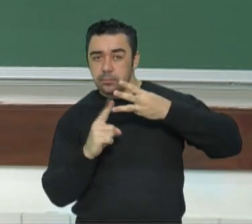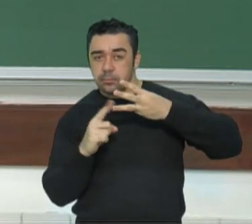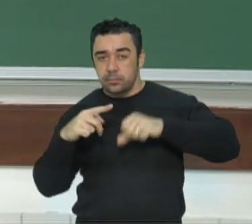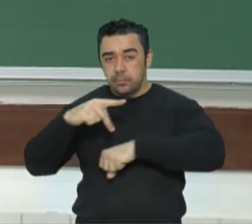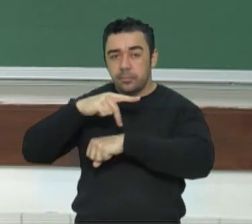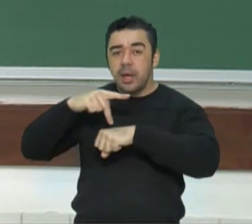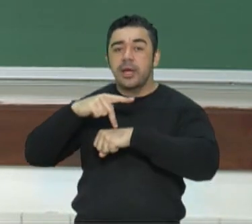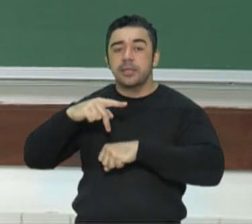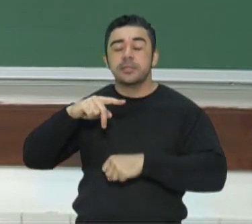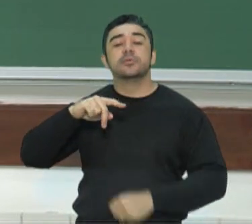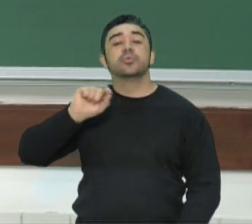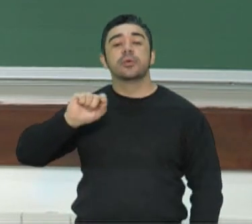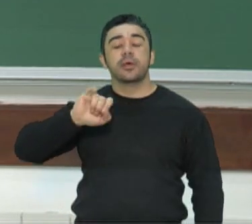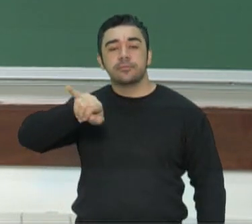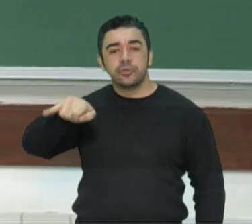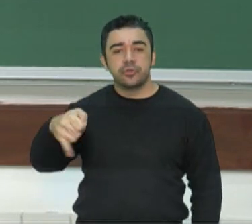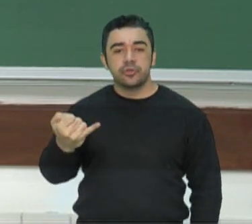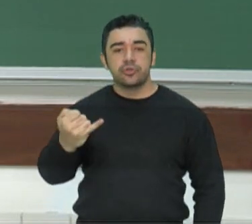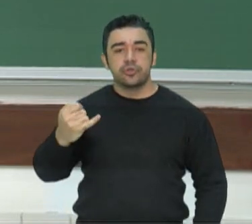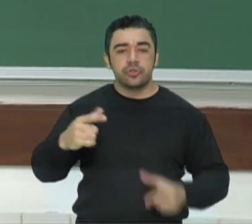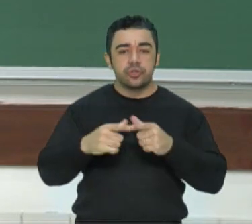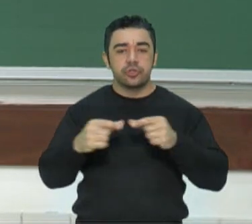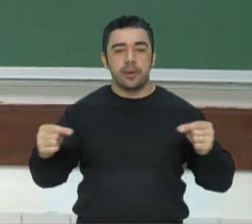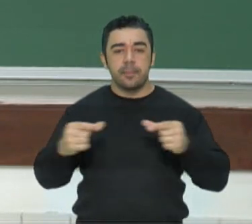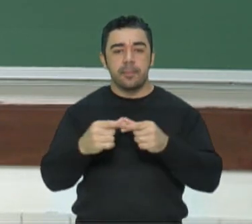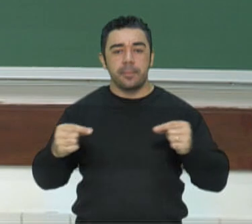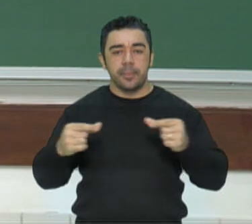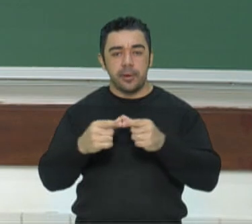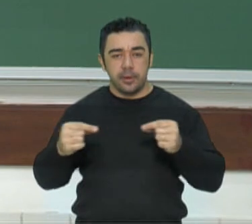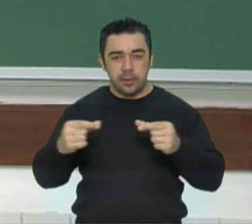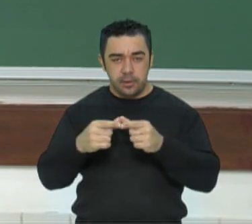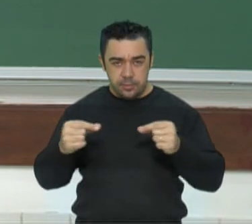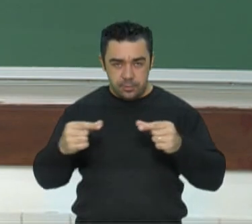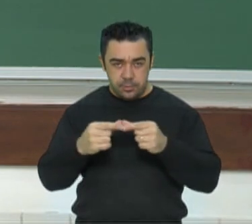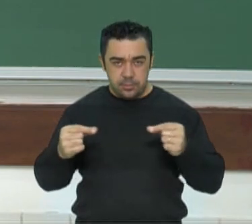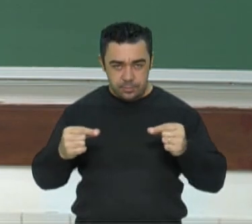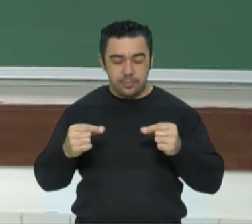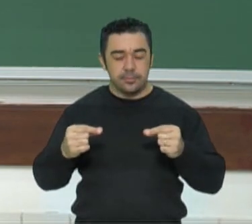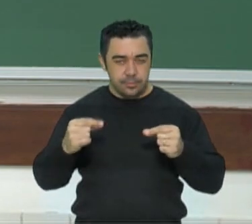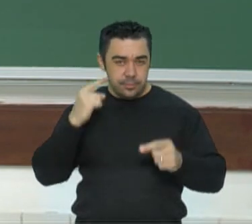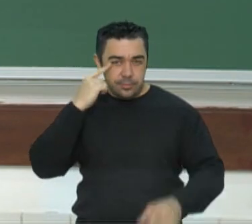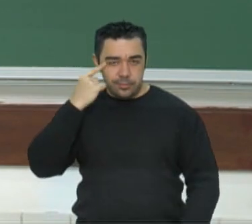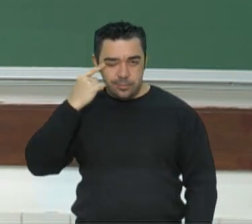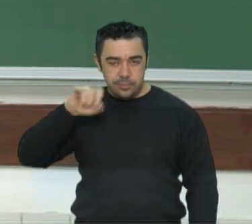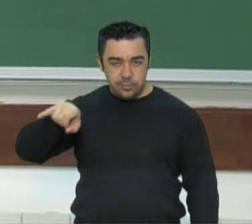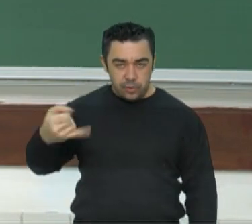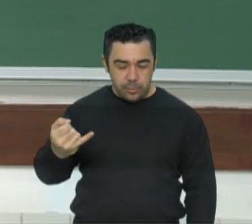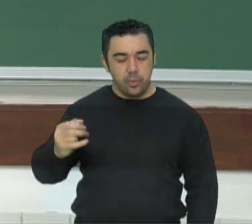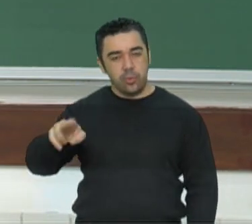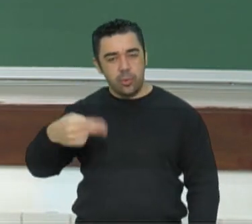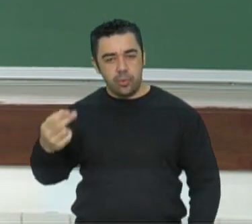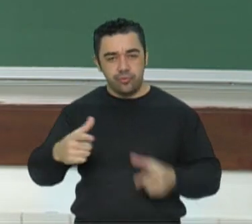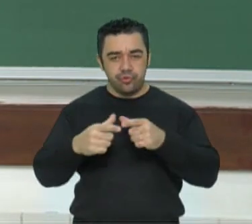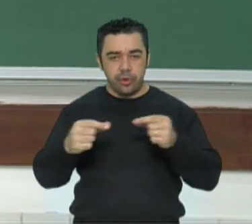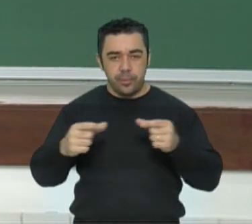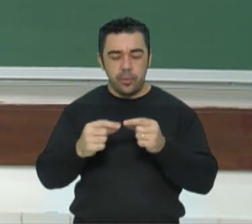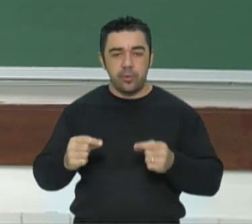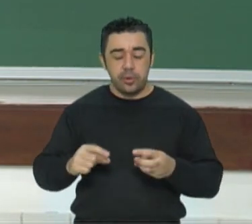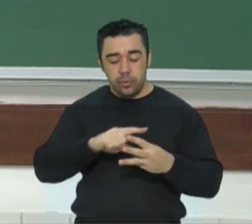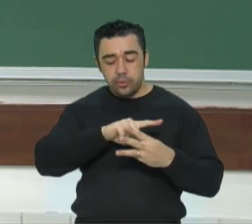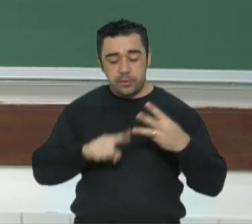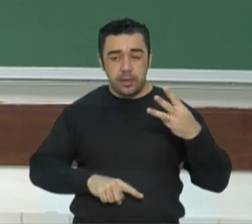formando o conhecido eixo. A ideia de eixo vem de um eixo contra o